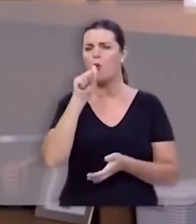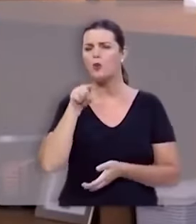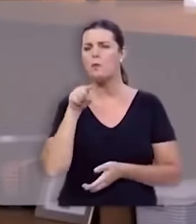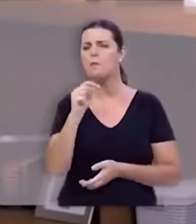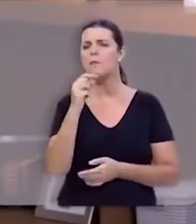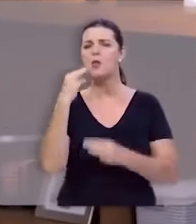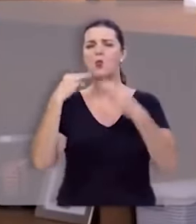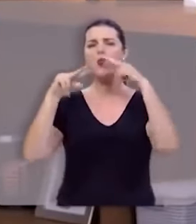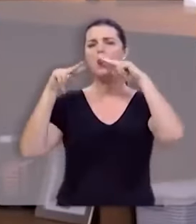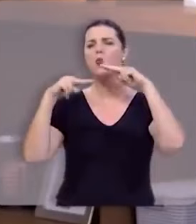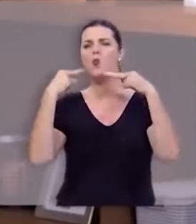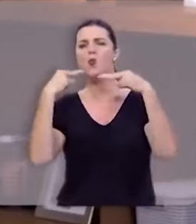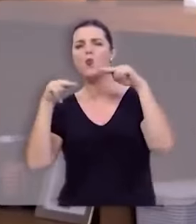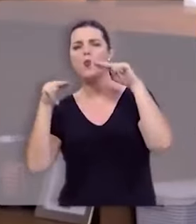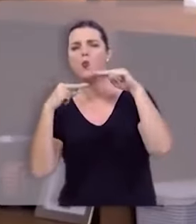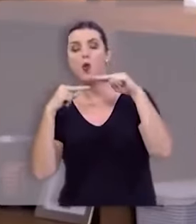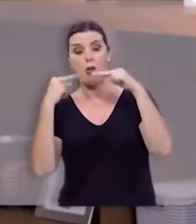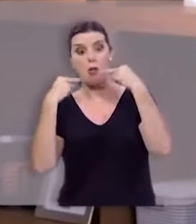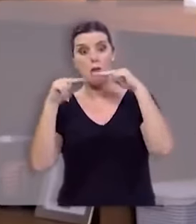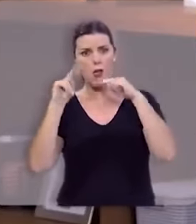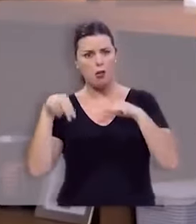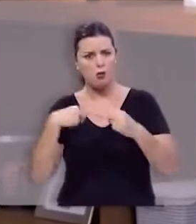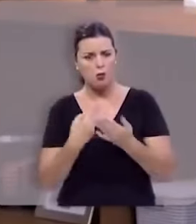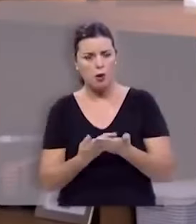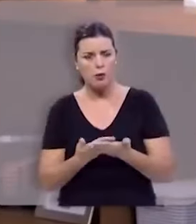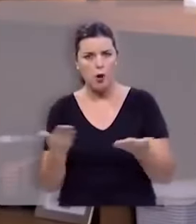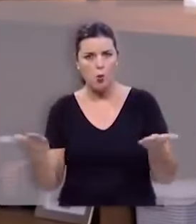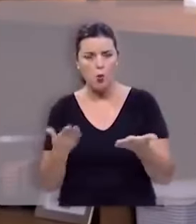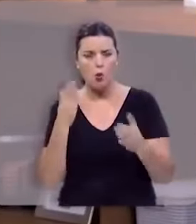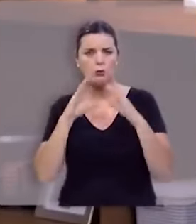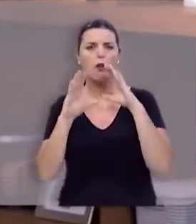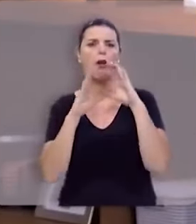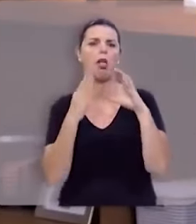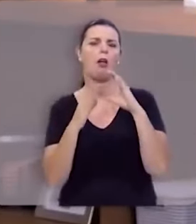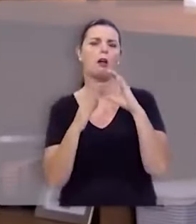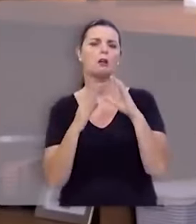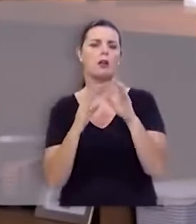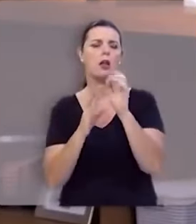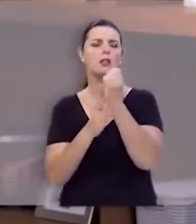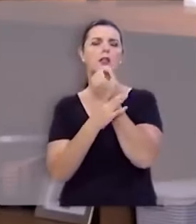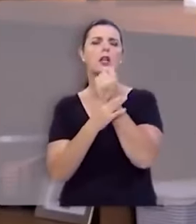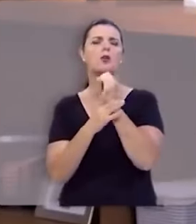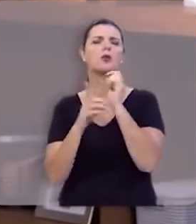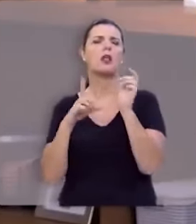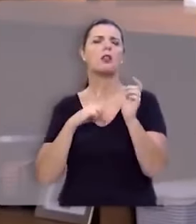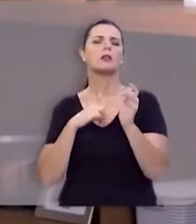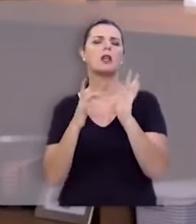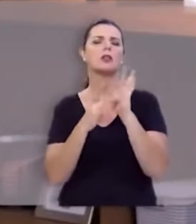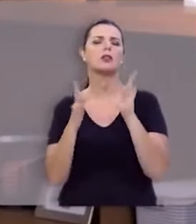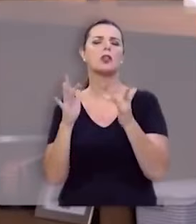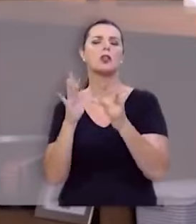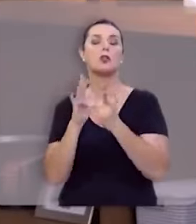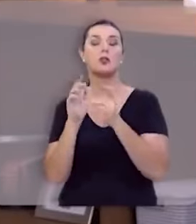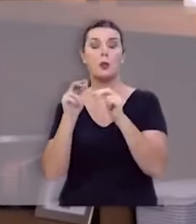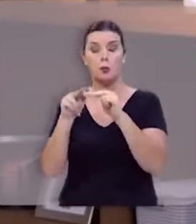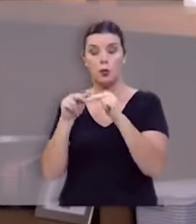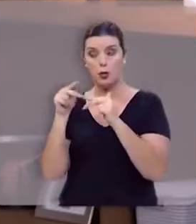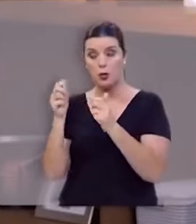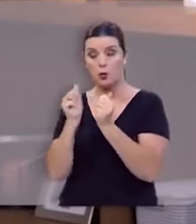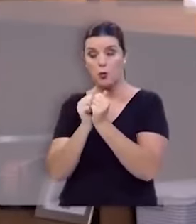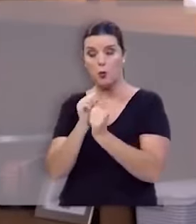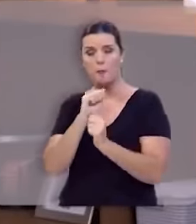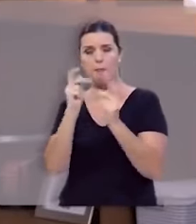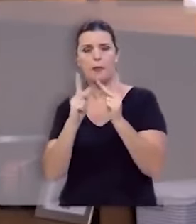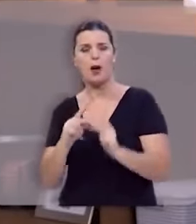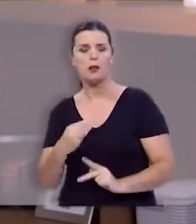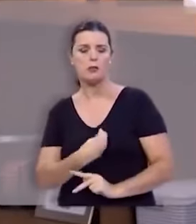hinos hinos que nós cantamos ainda hoje que a segurança tem Jesus pois nele gozo